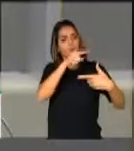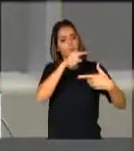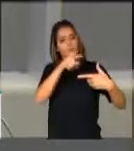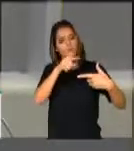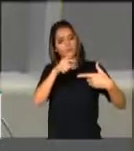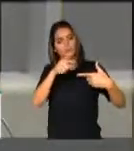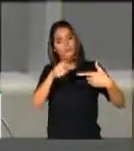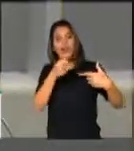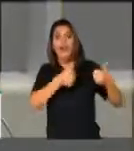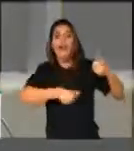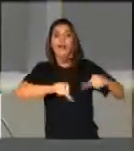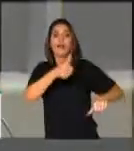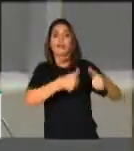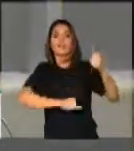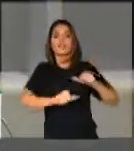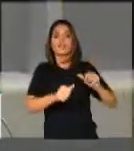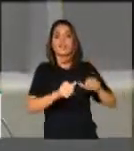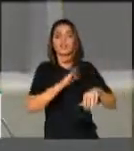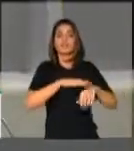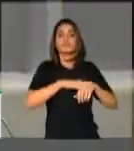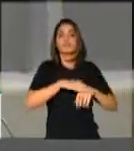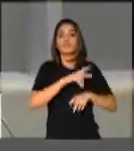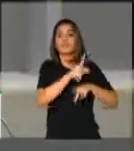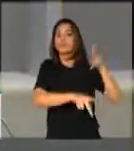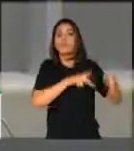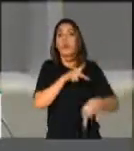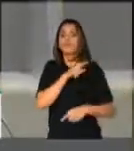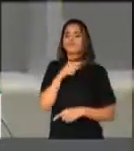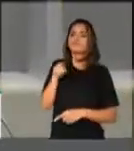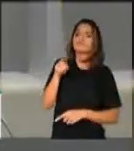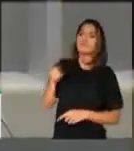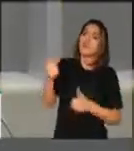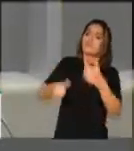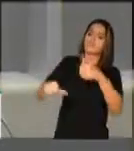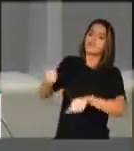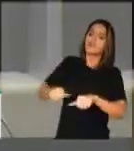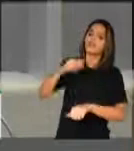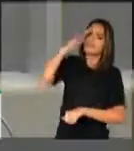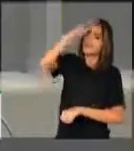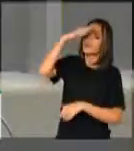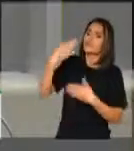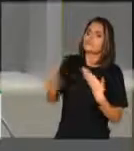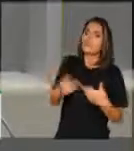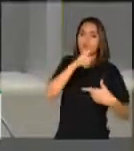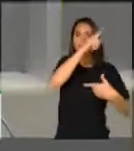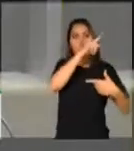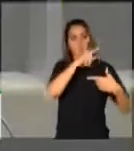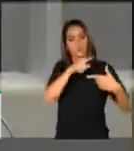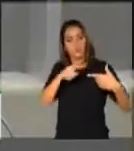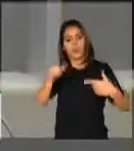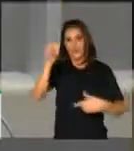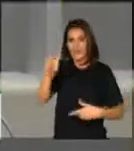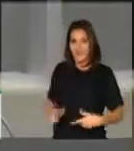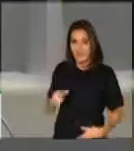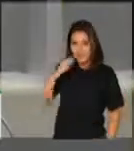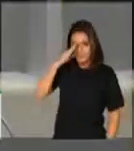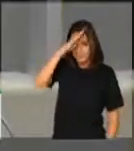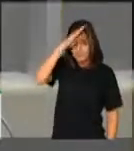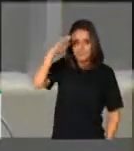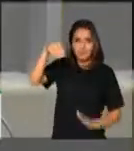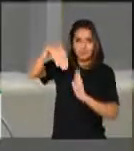população, que o povo brasileiro faz do governo Bolsonaro. Um presidente em franca